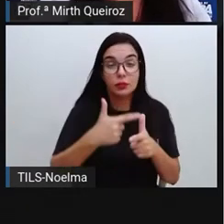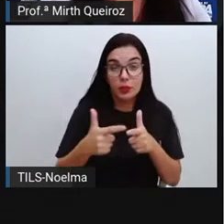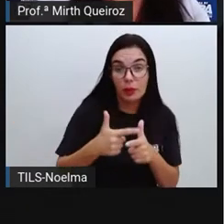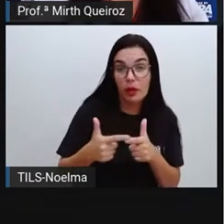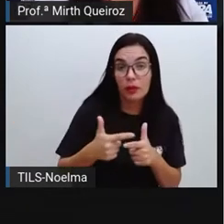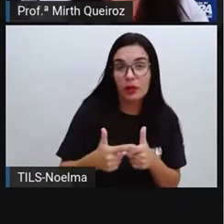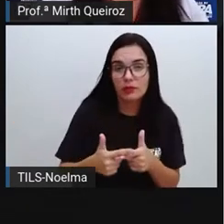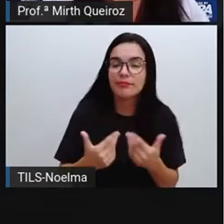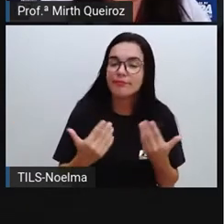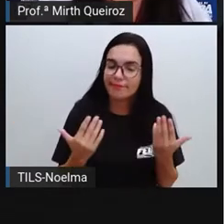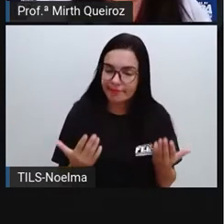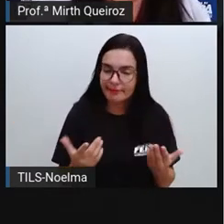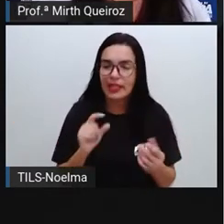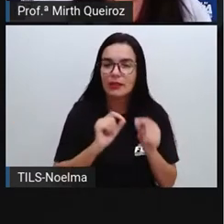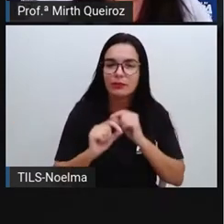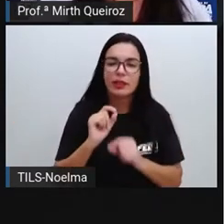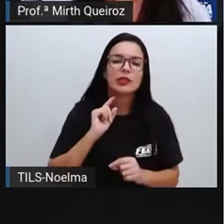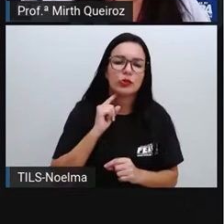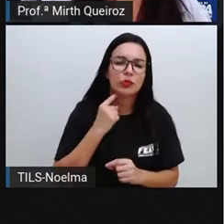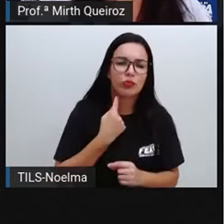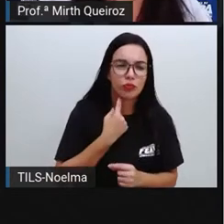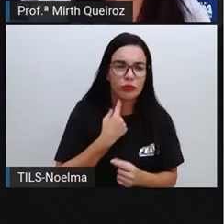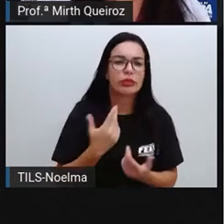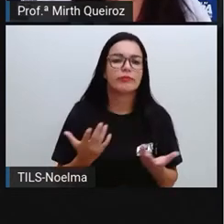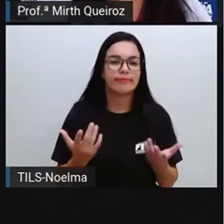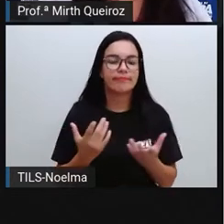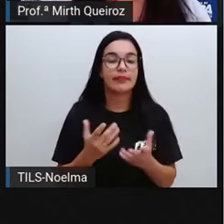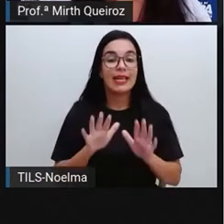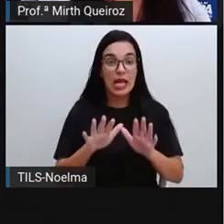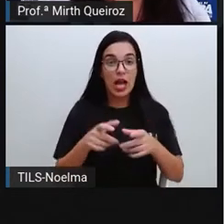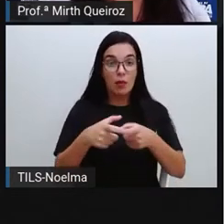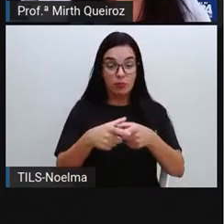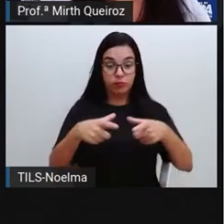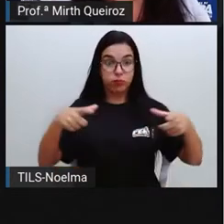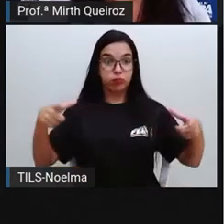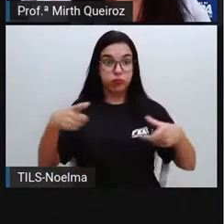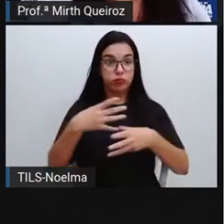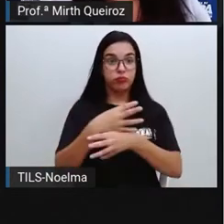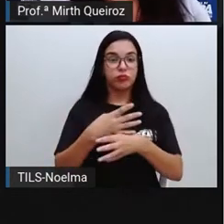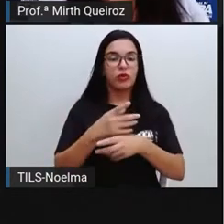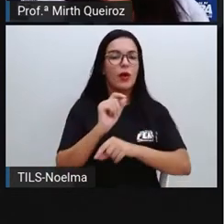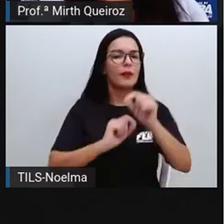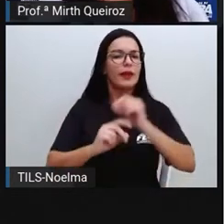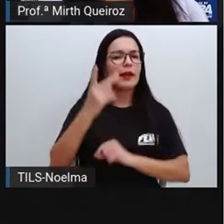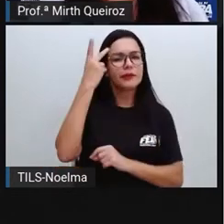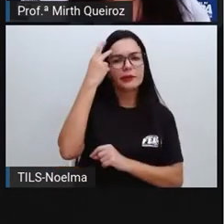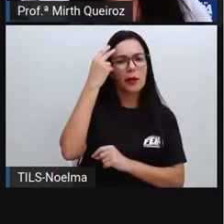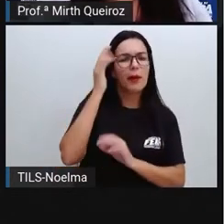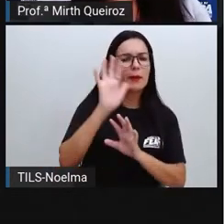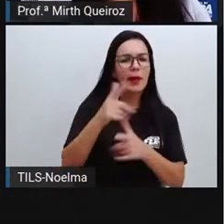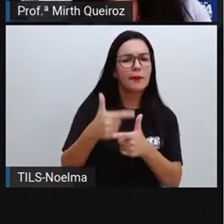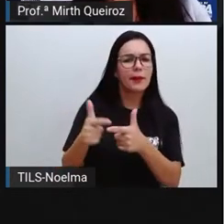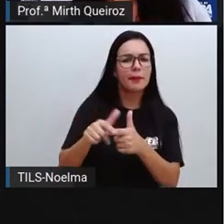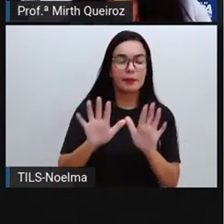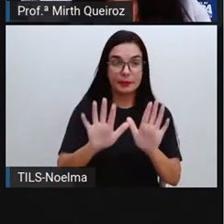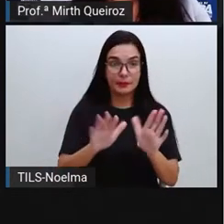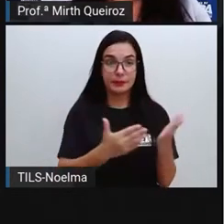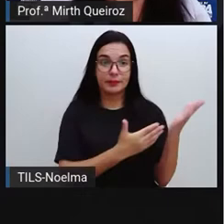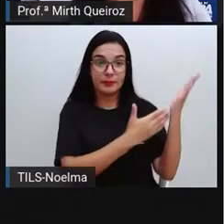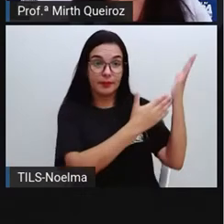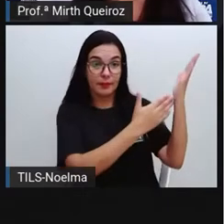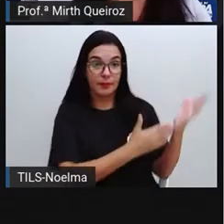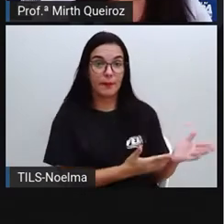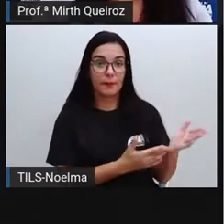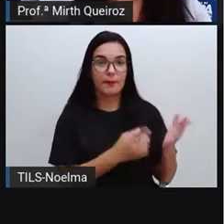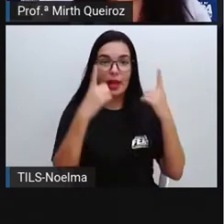aí de ordem ambiental. E nas grandes cidades, são comuns problemas como a violência,